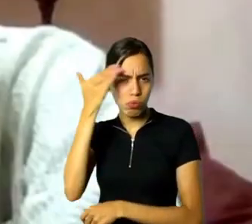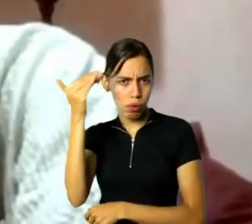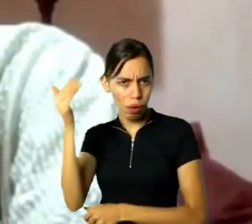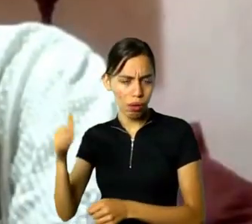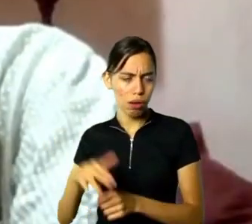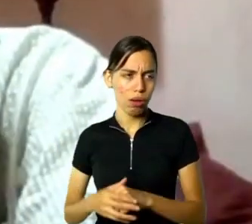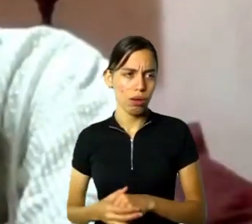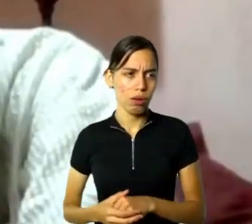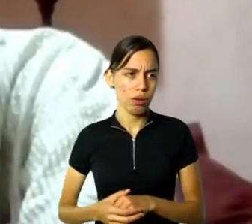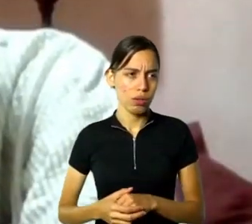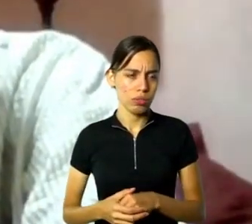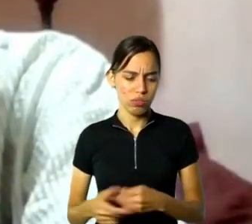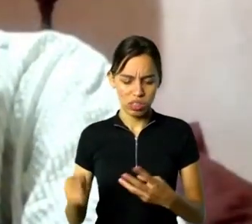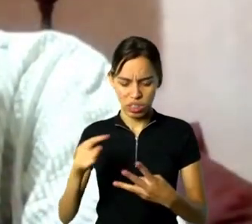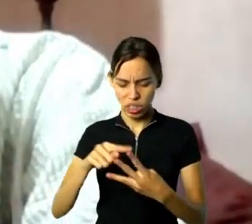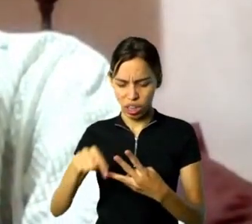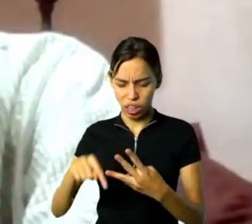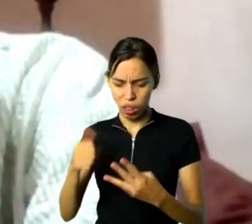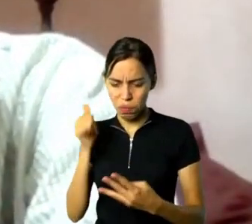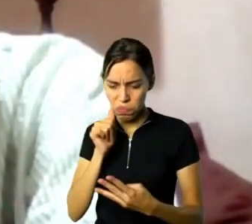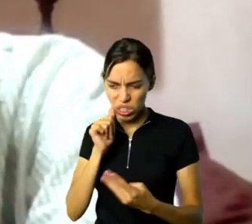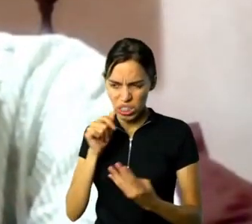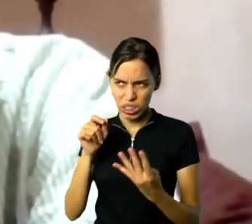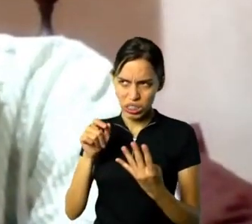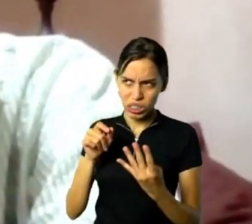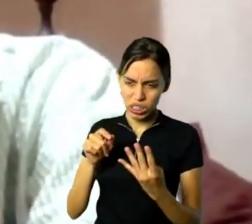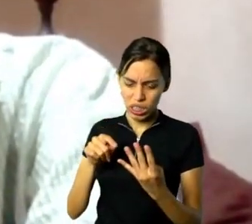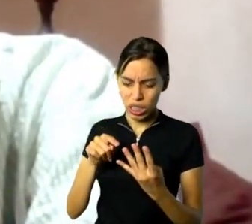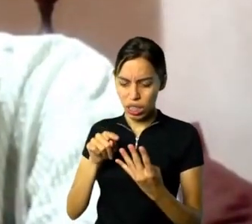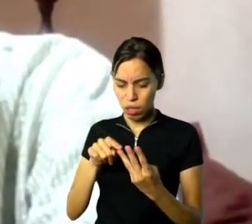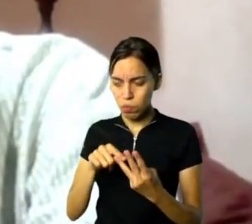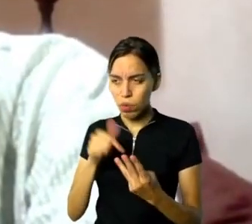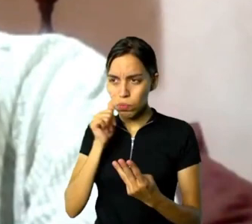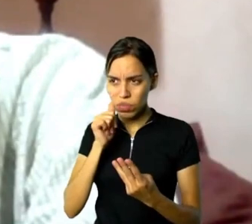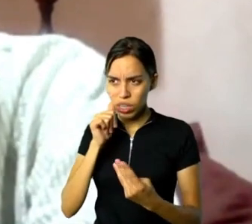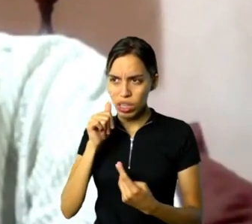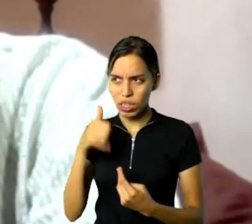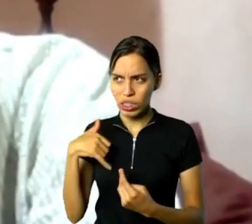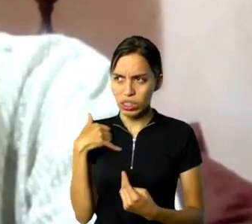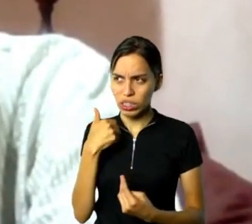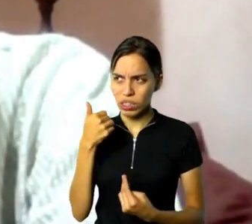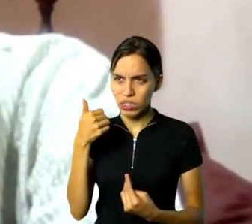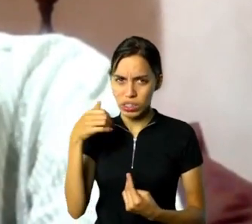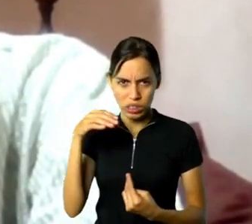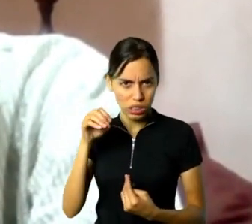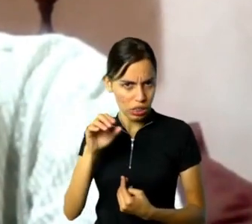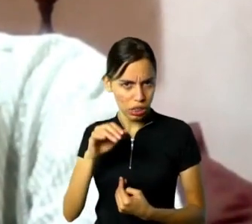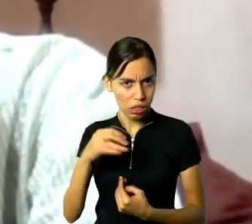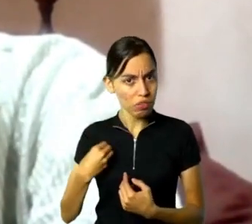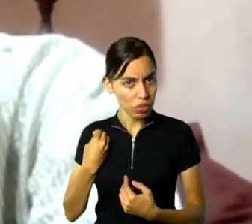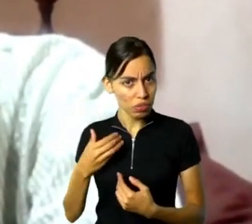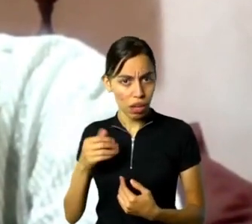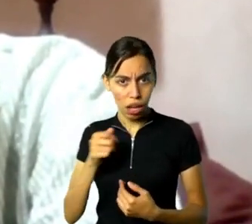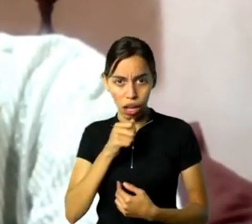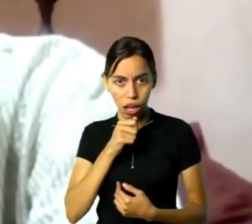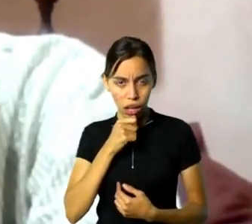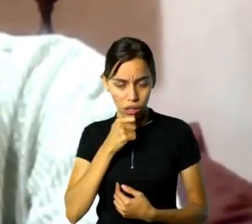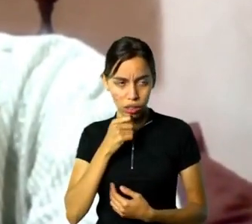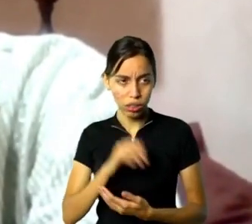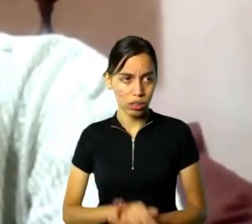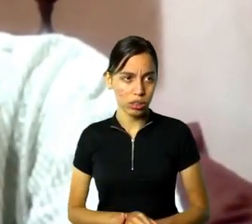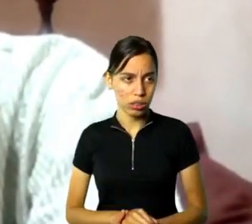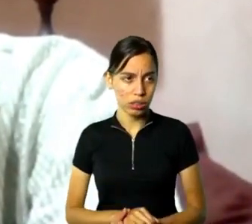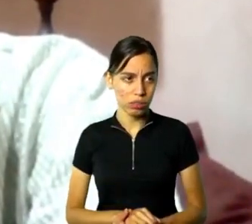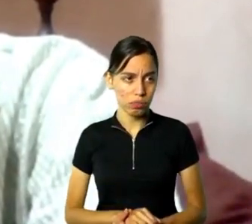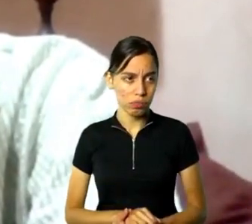para a Maria Helena Andrés, que está viva aí até hoje, 100 anos. muito legal, muita gente aí que foi